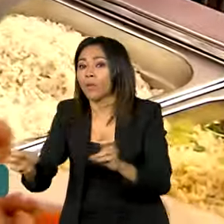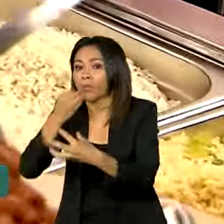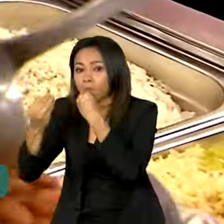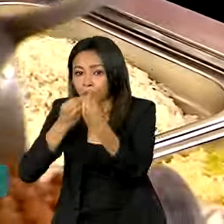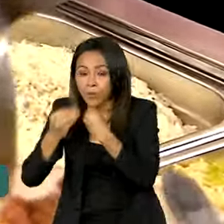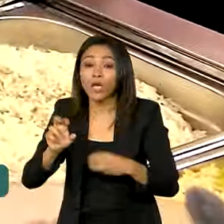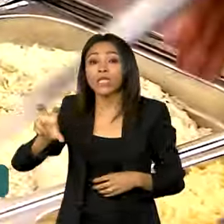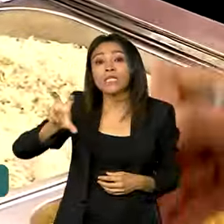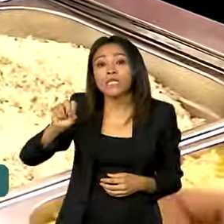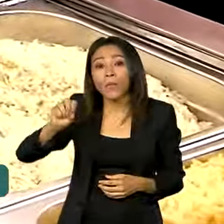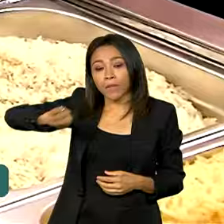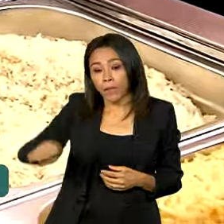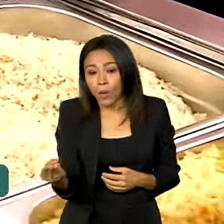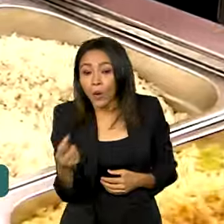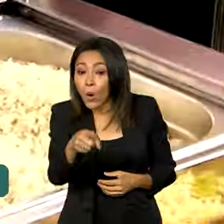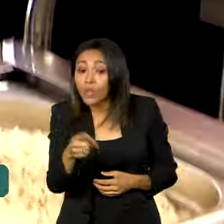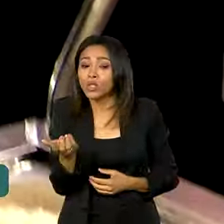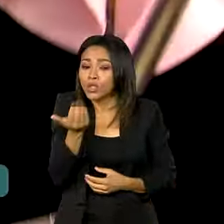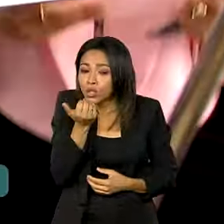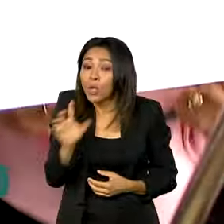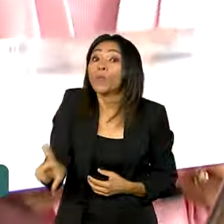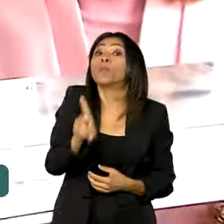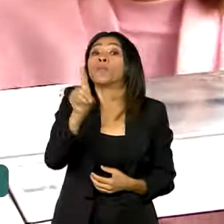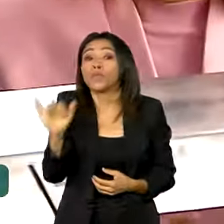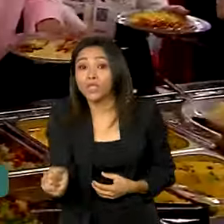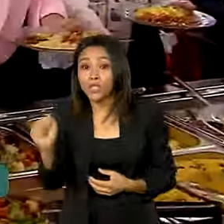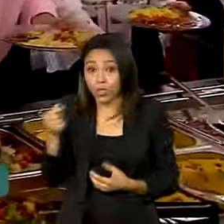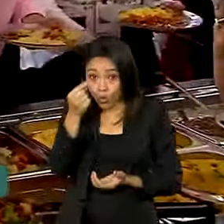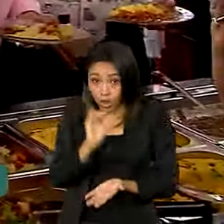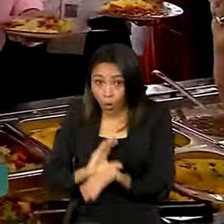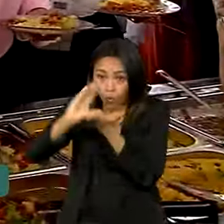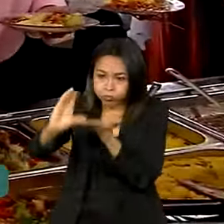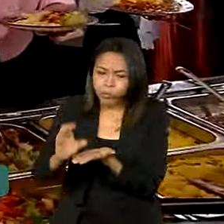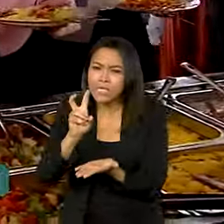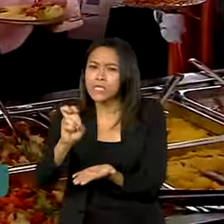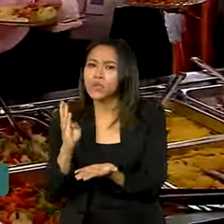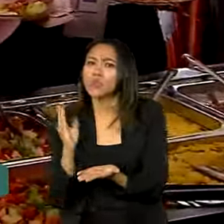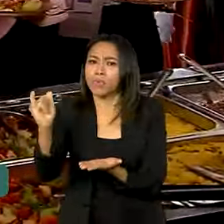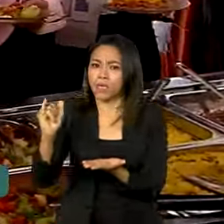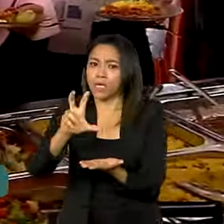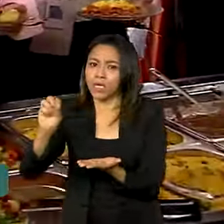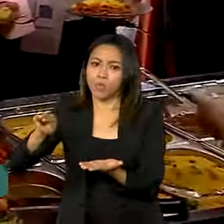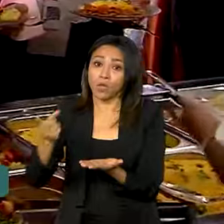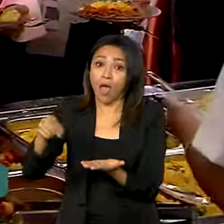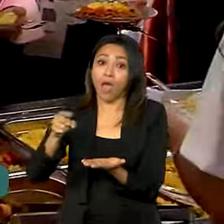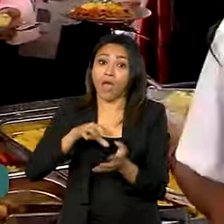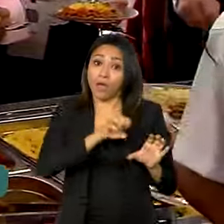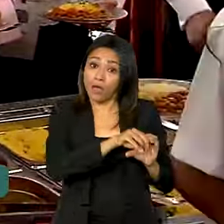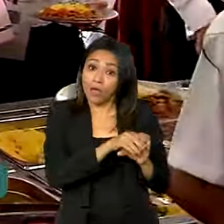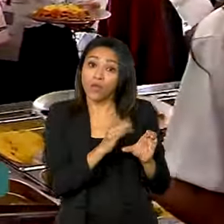50 milhões de refeições por dia. Os recursos de 5 bilhões e meio de reais são do Fundo Nacional de